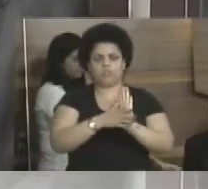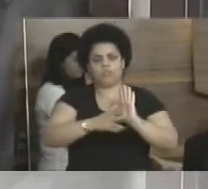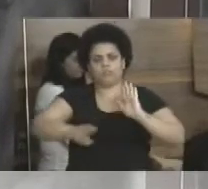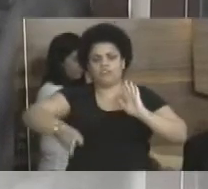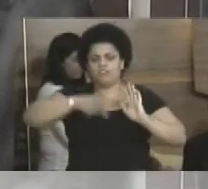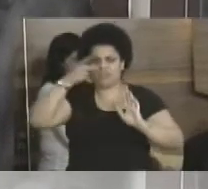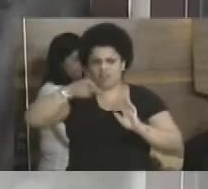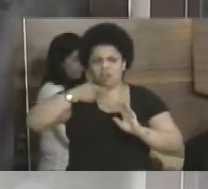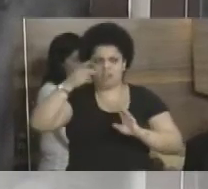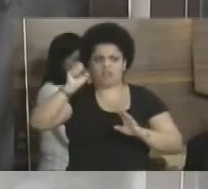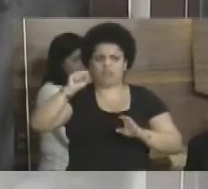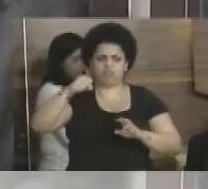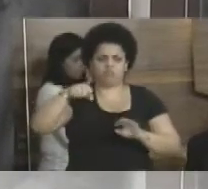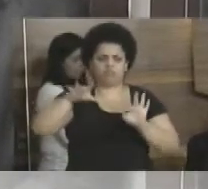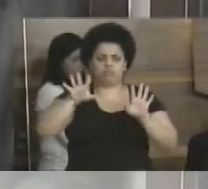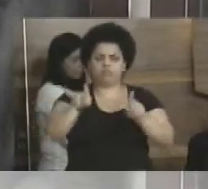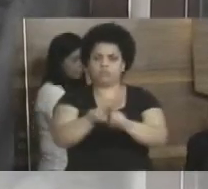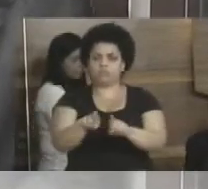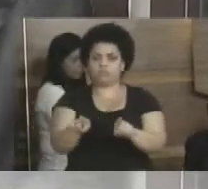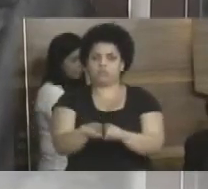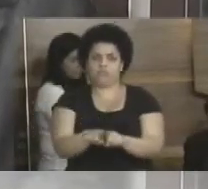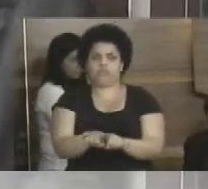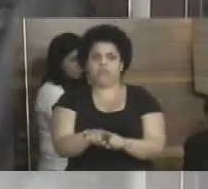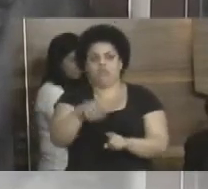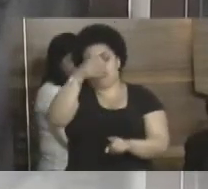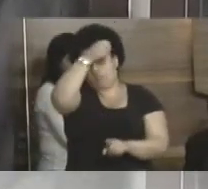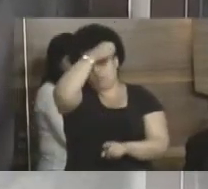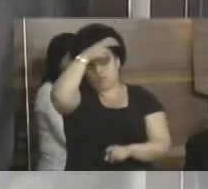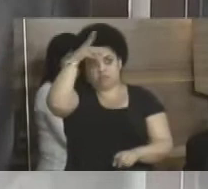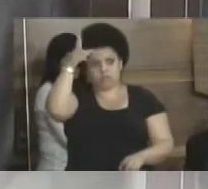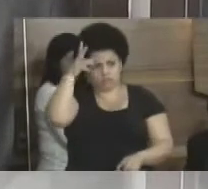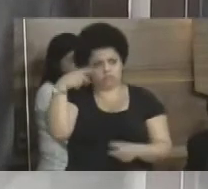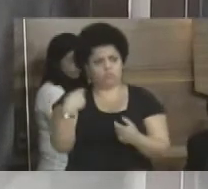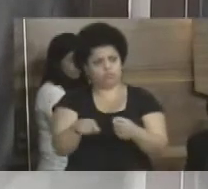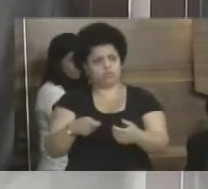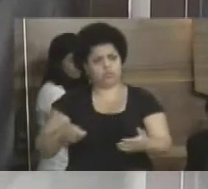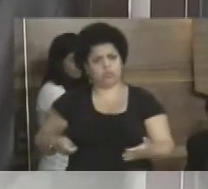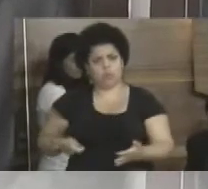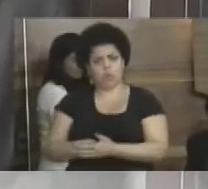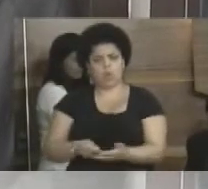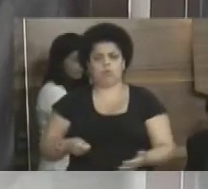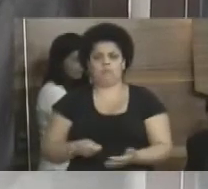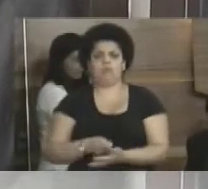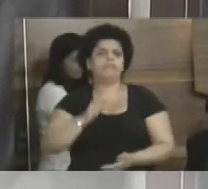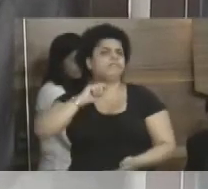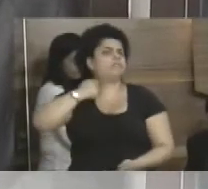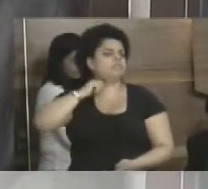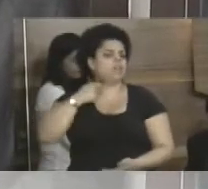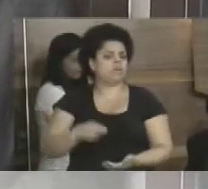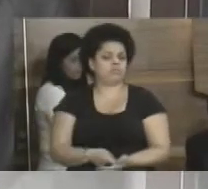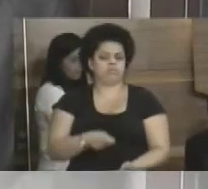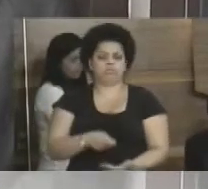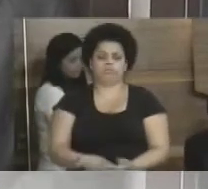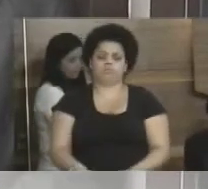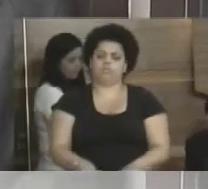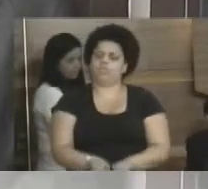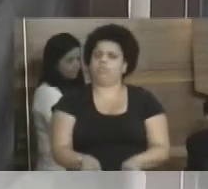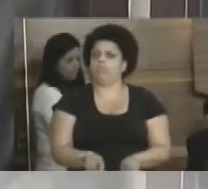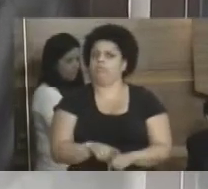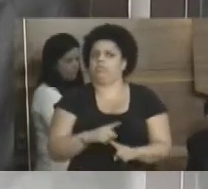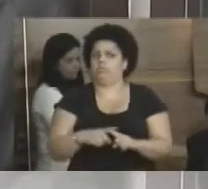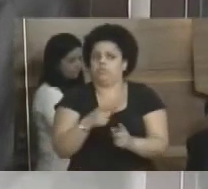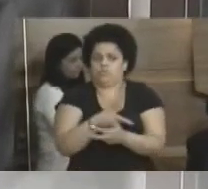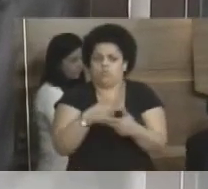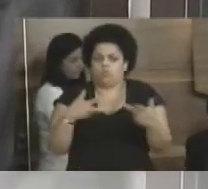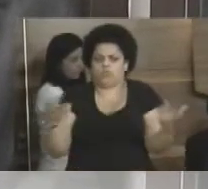falar, sim, mas eu acho que também a prefeitura tem que colocar os fiscais também para agir também, porque tem